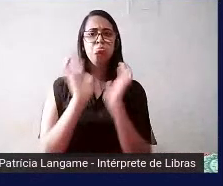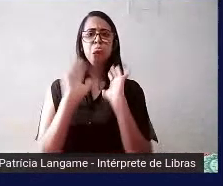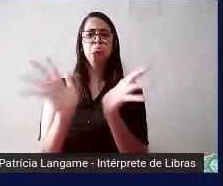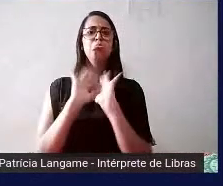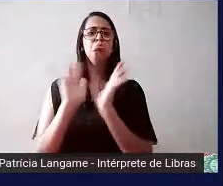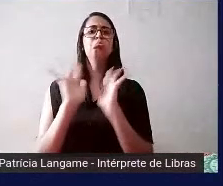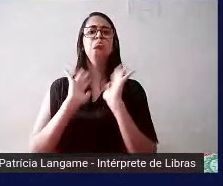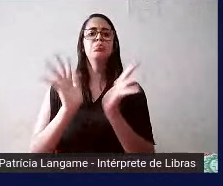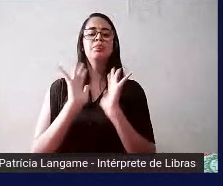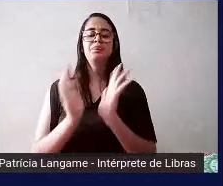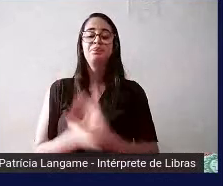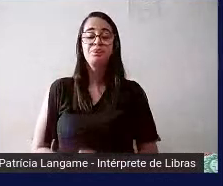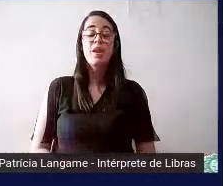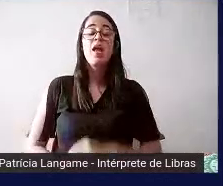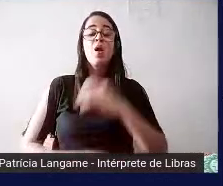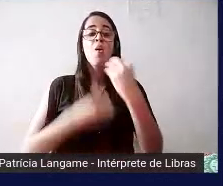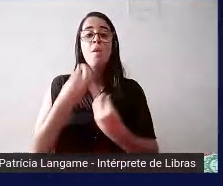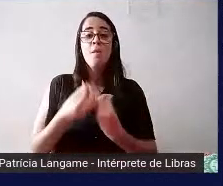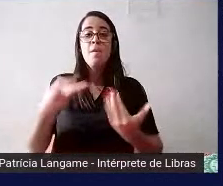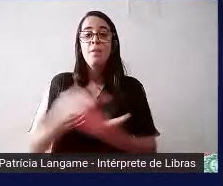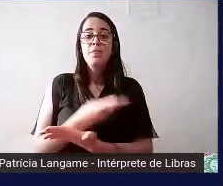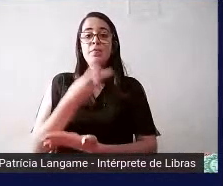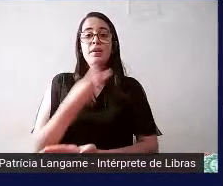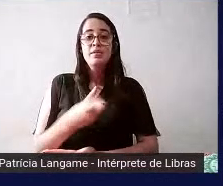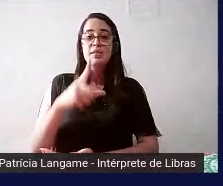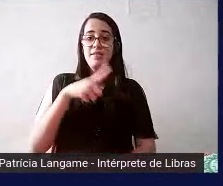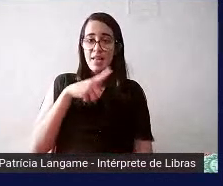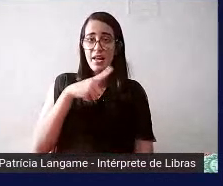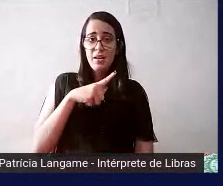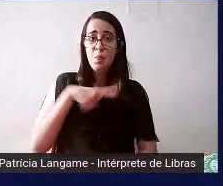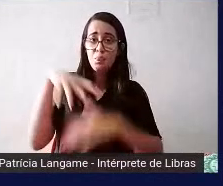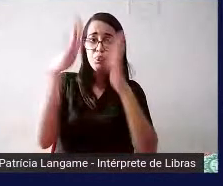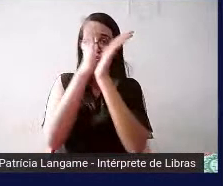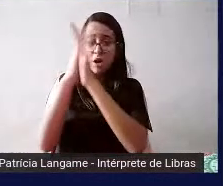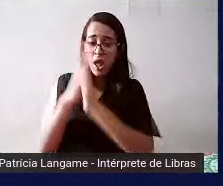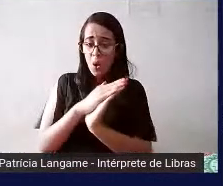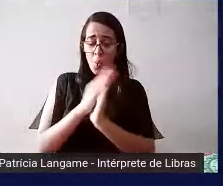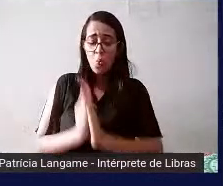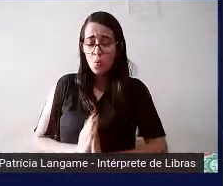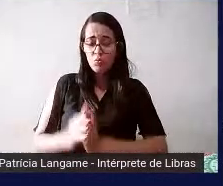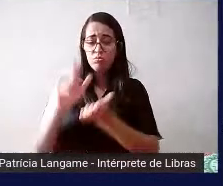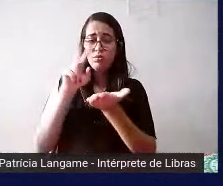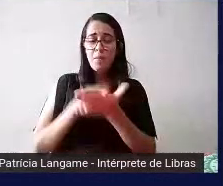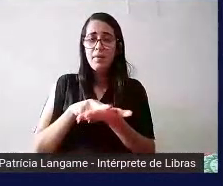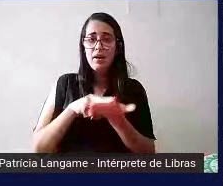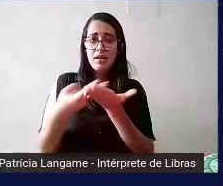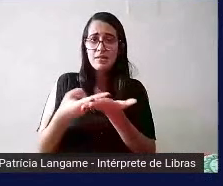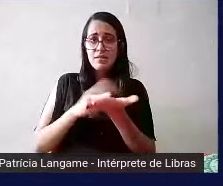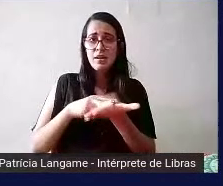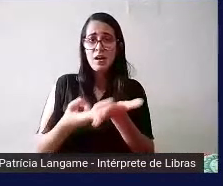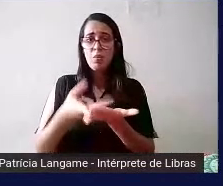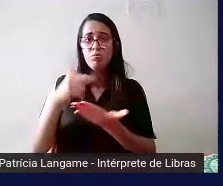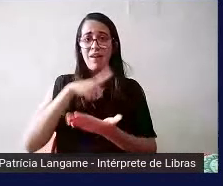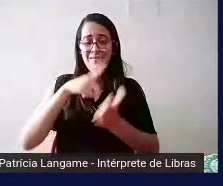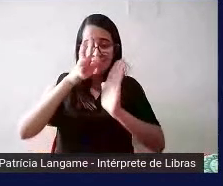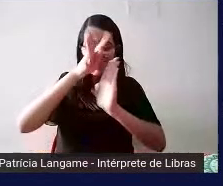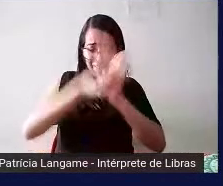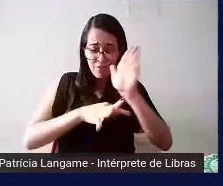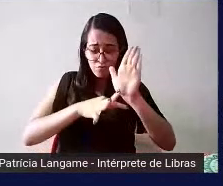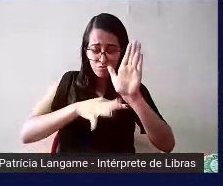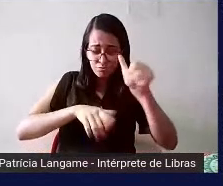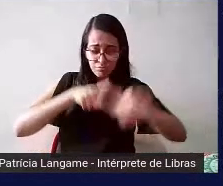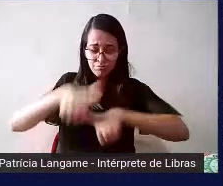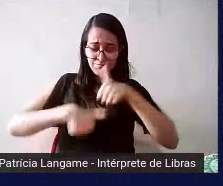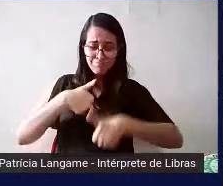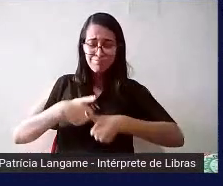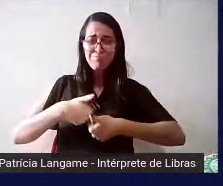e como é que ele funciona ele tá ali pra traduzir o que está disponível em texto e às vezes